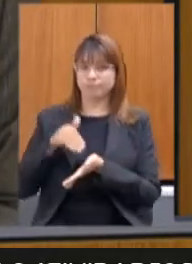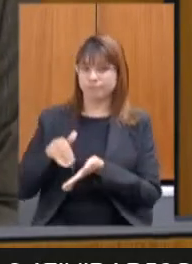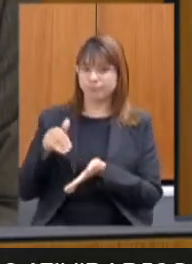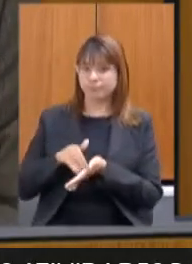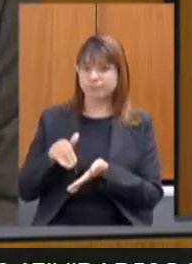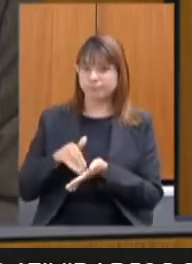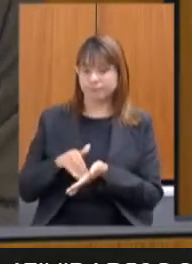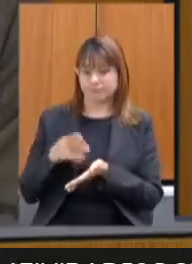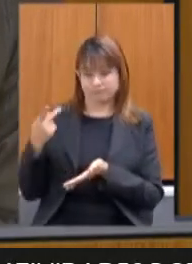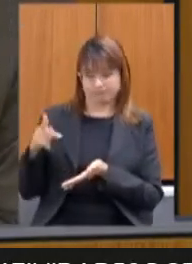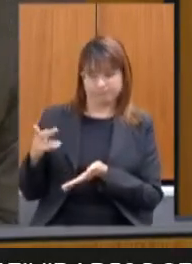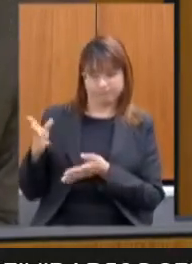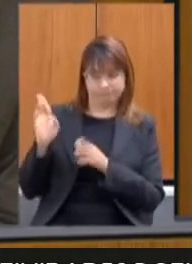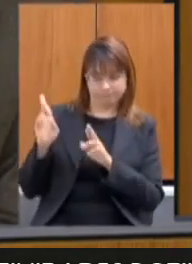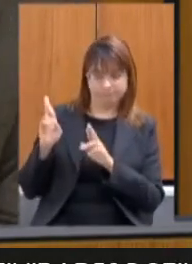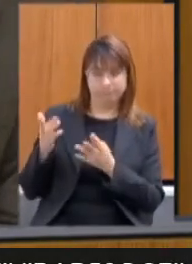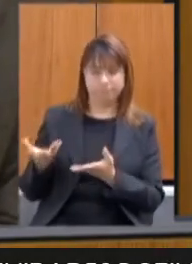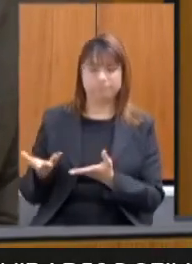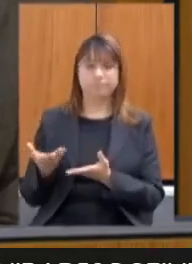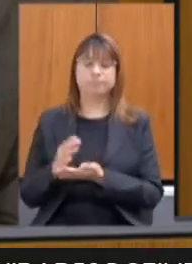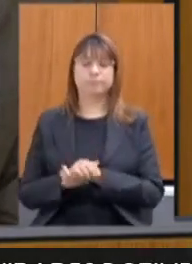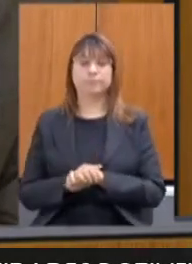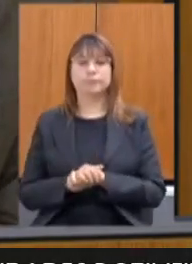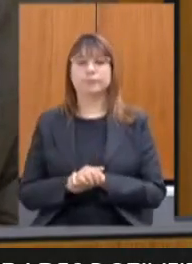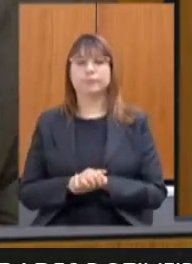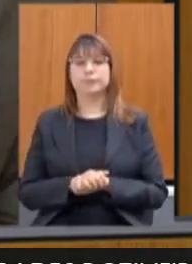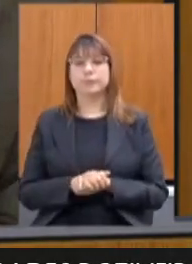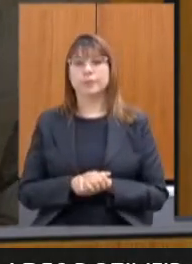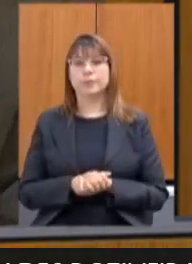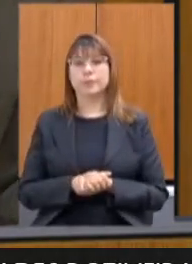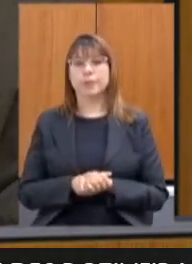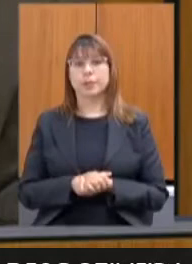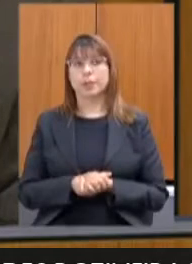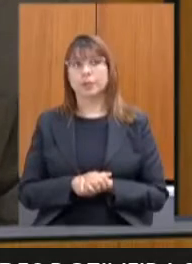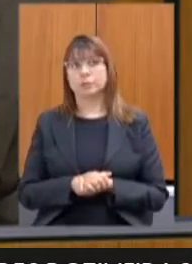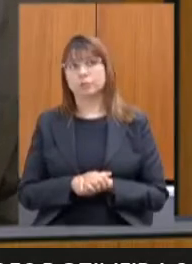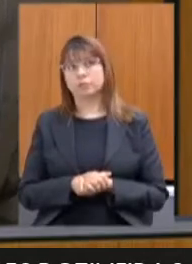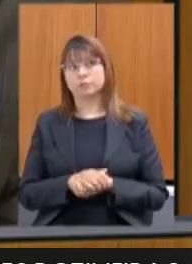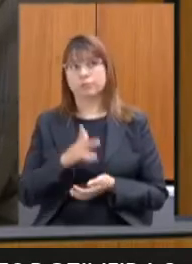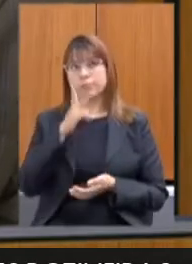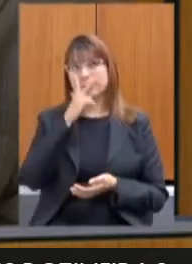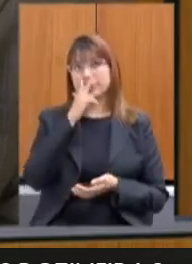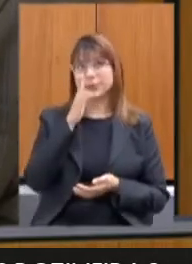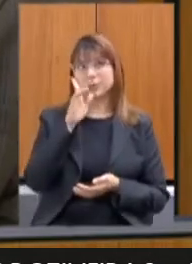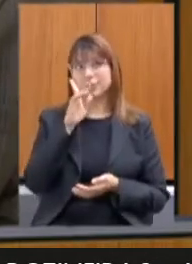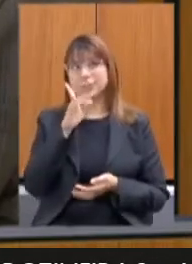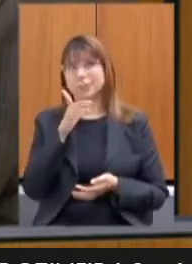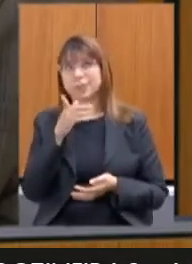de vossa excelência é talvez uma das se não a mais importante